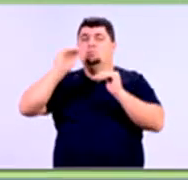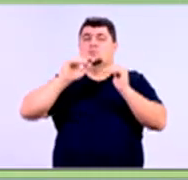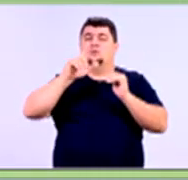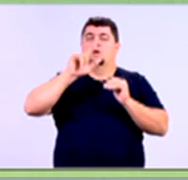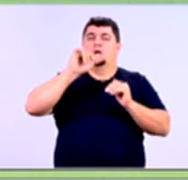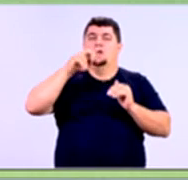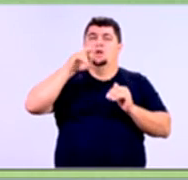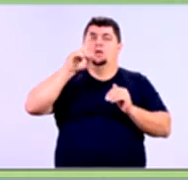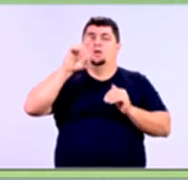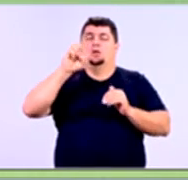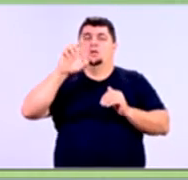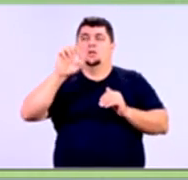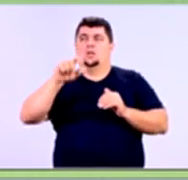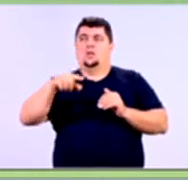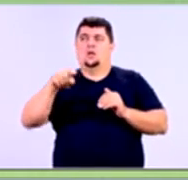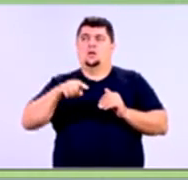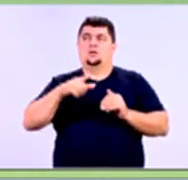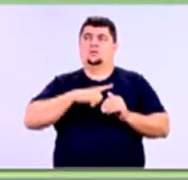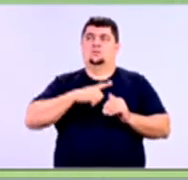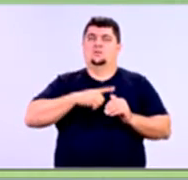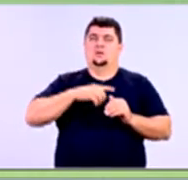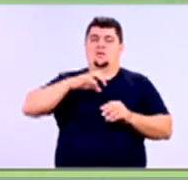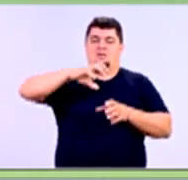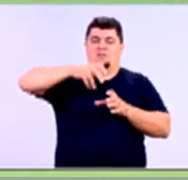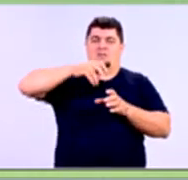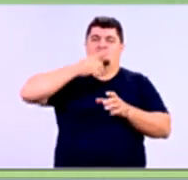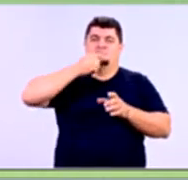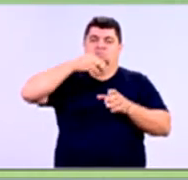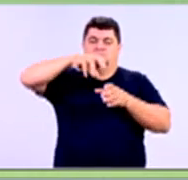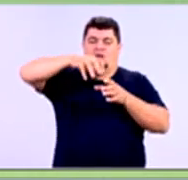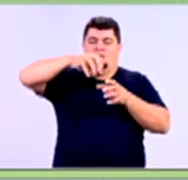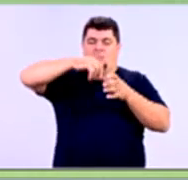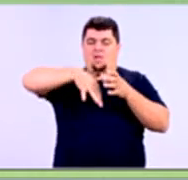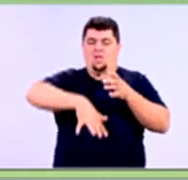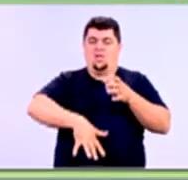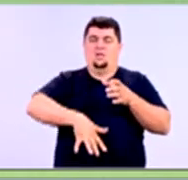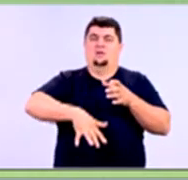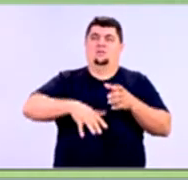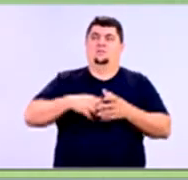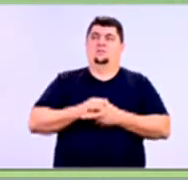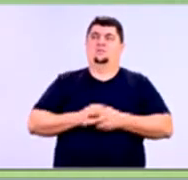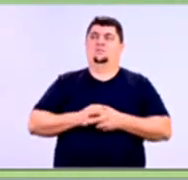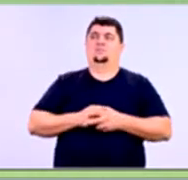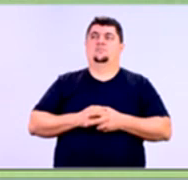uma torneira de água, né, derrubando o líquido, não bem nesse sentido de liquidez, né?